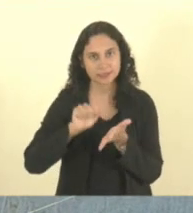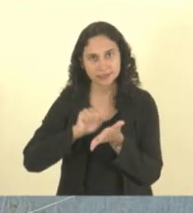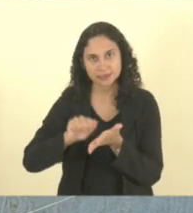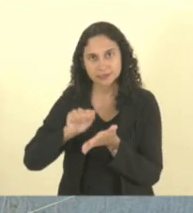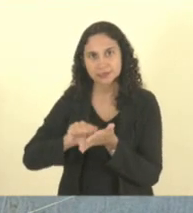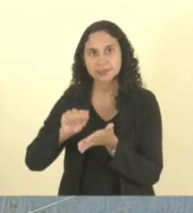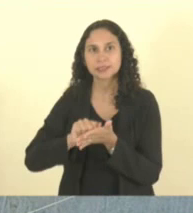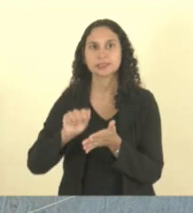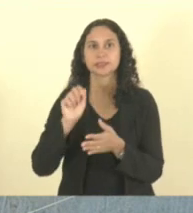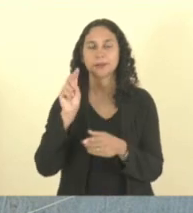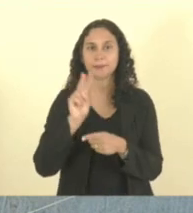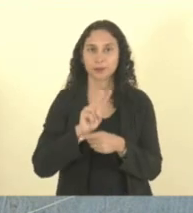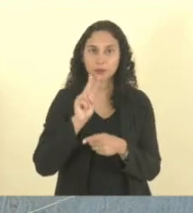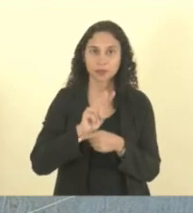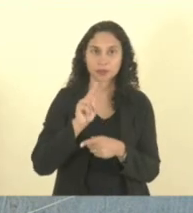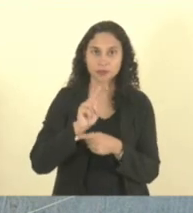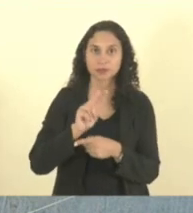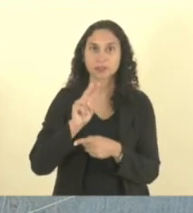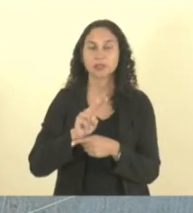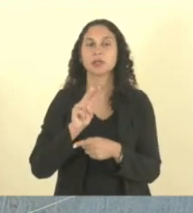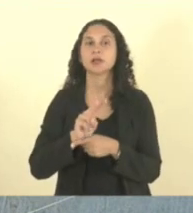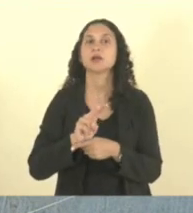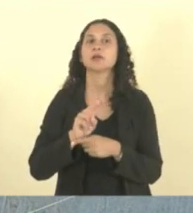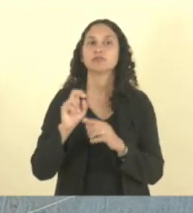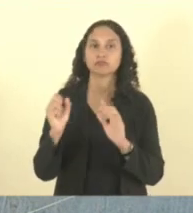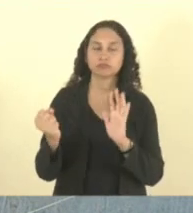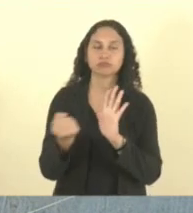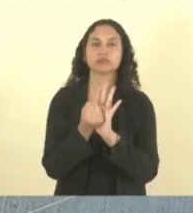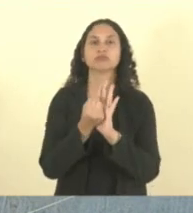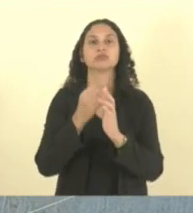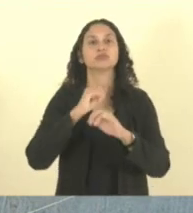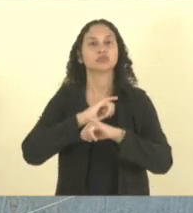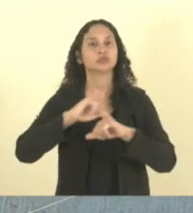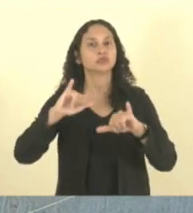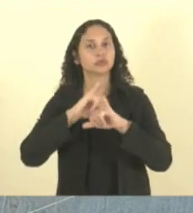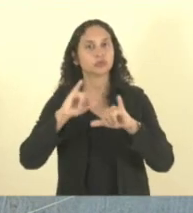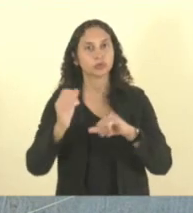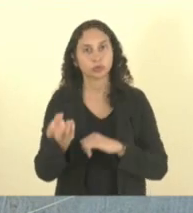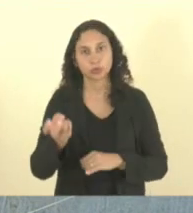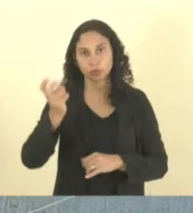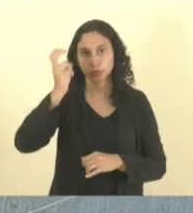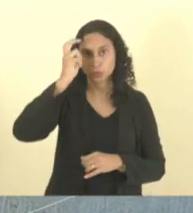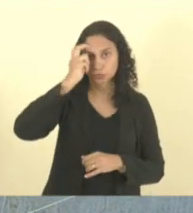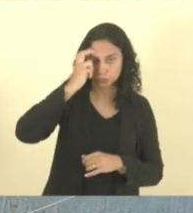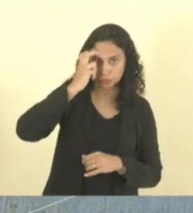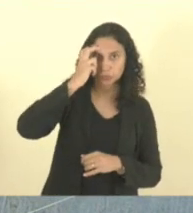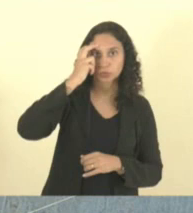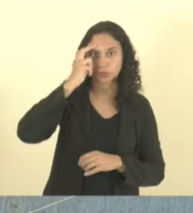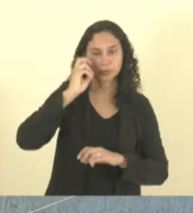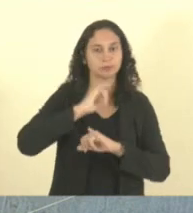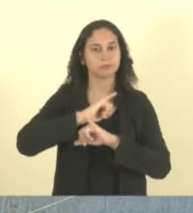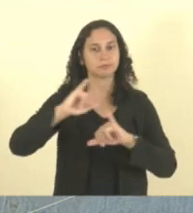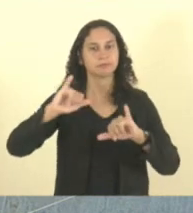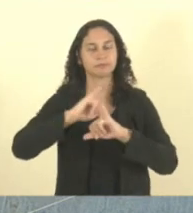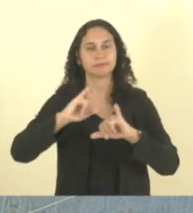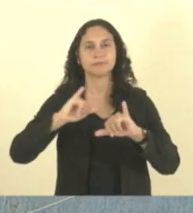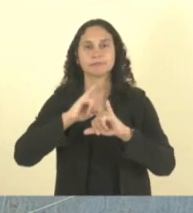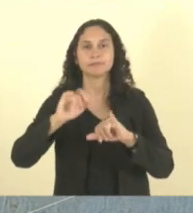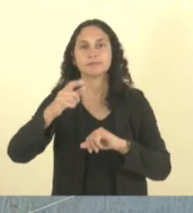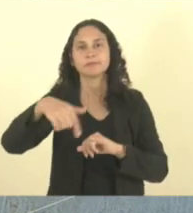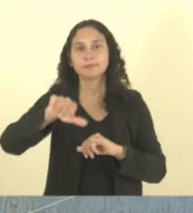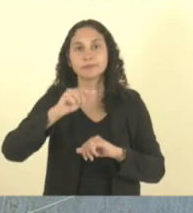preservação, salvaguarda e divulgação da cultura, visando maior compreensão da